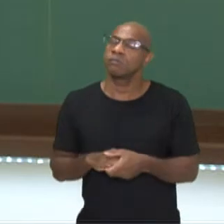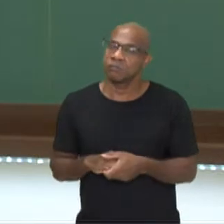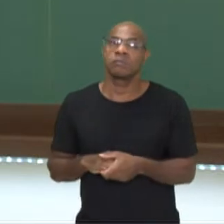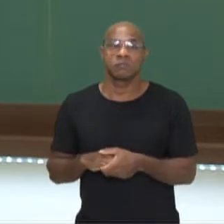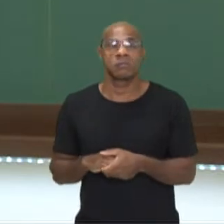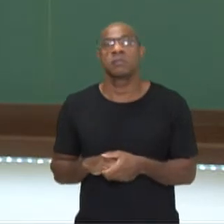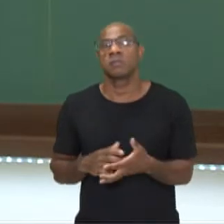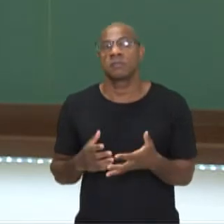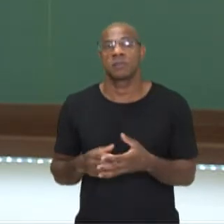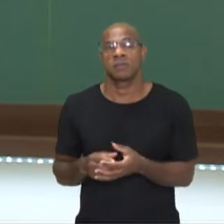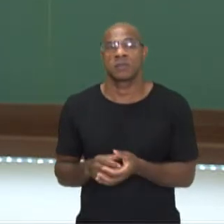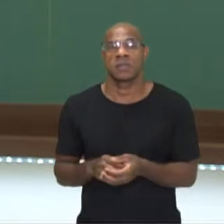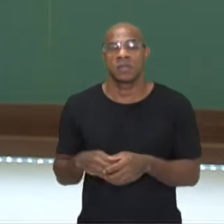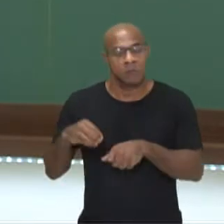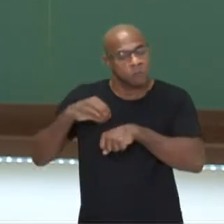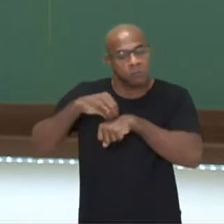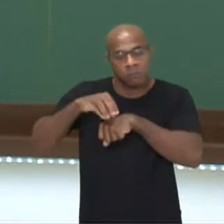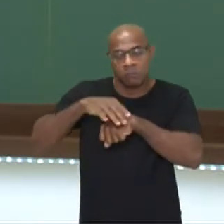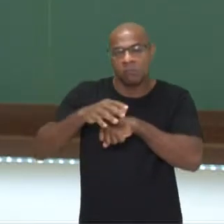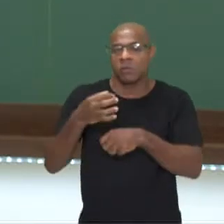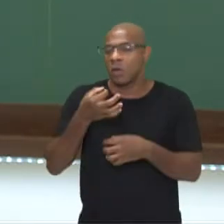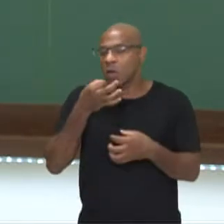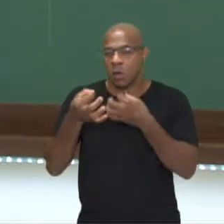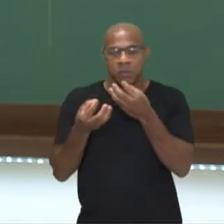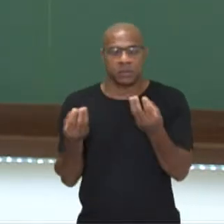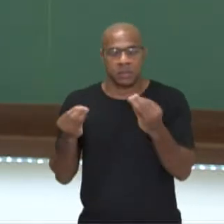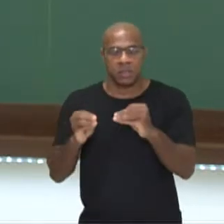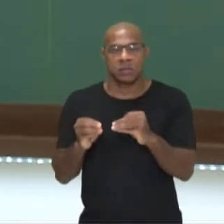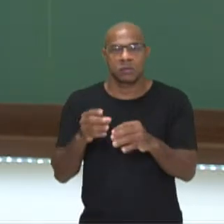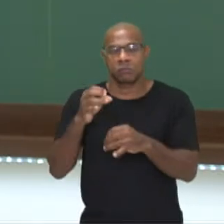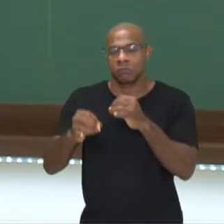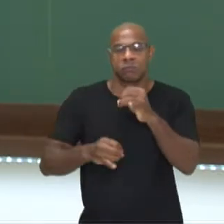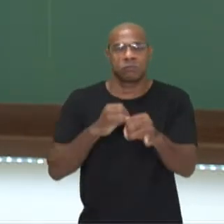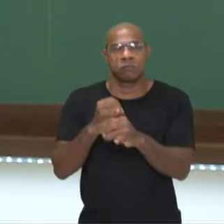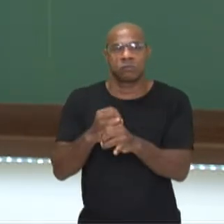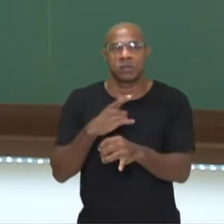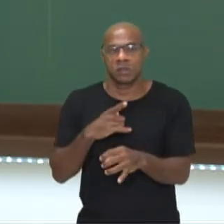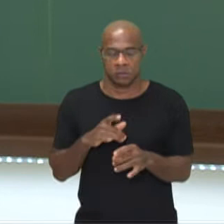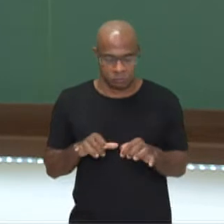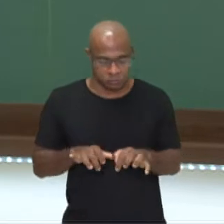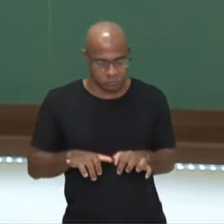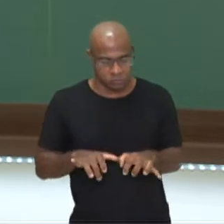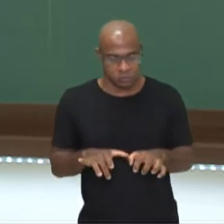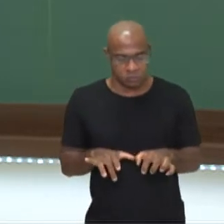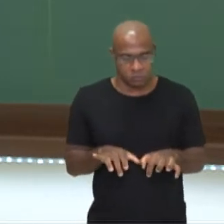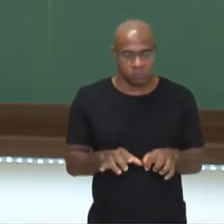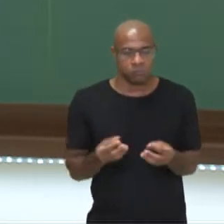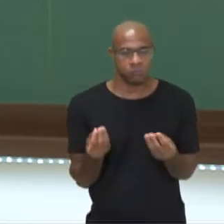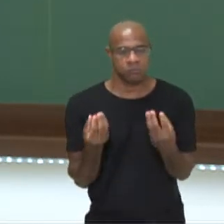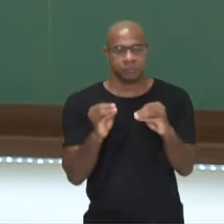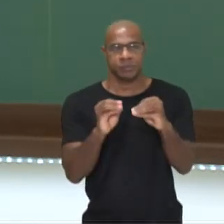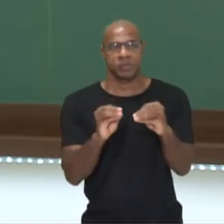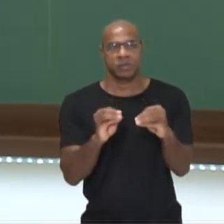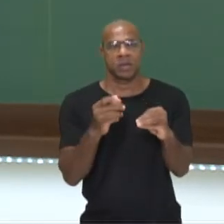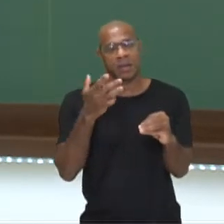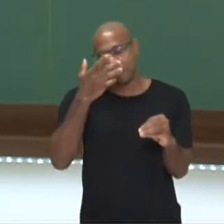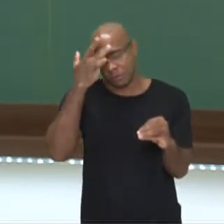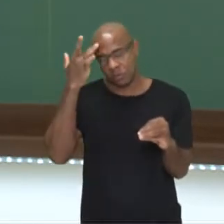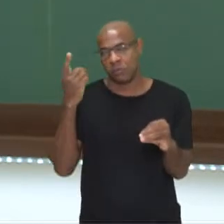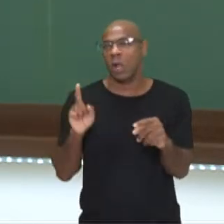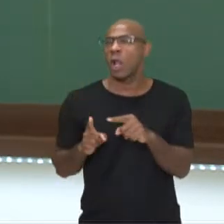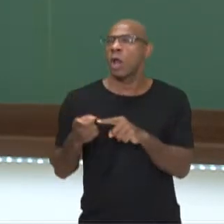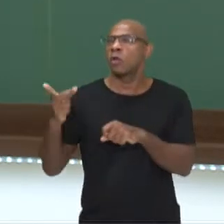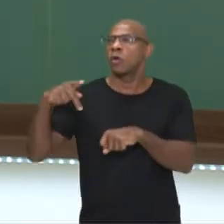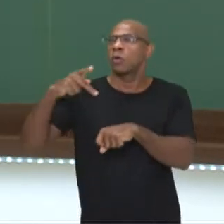digital. Não preciso estar ali. Eu escrevo aqui, eu comento aqui uma pessoa de longe, longe,